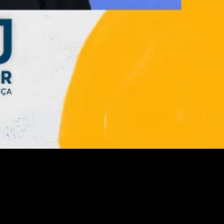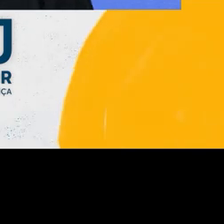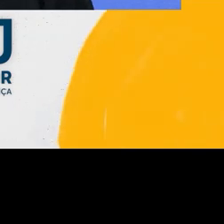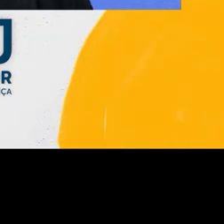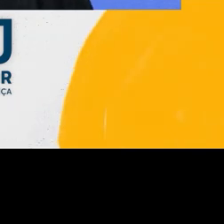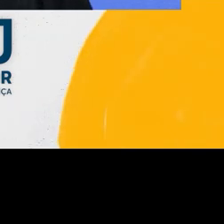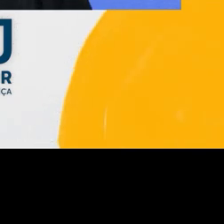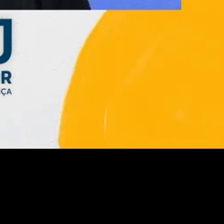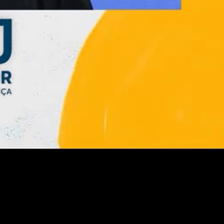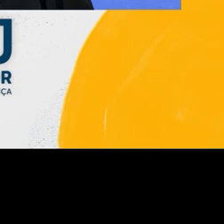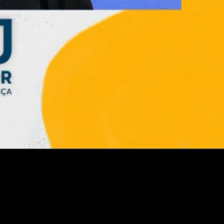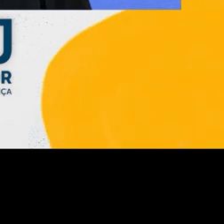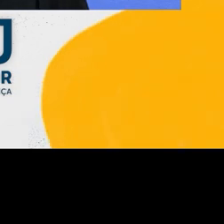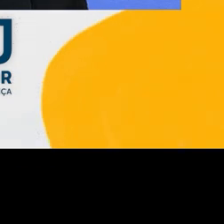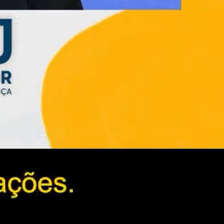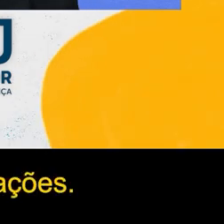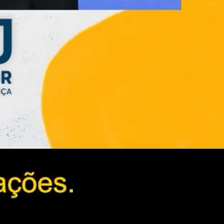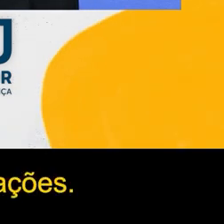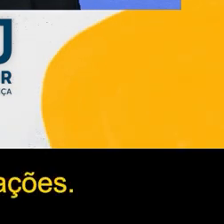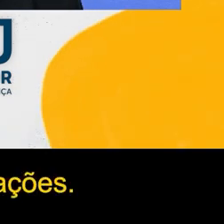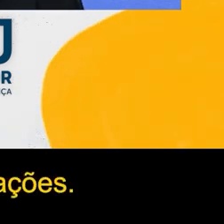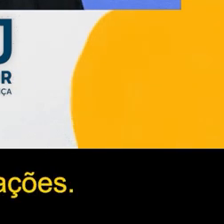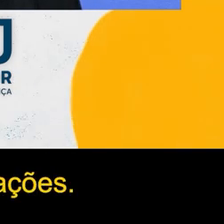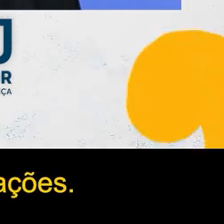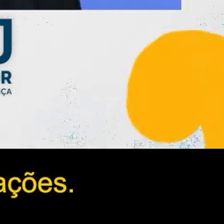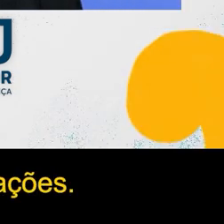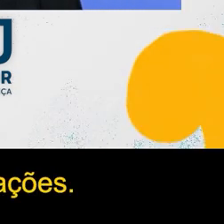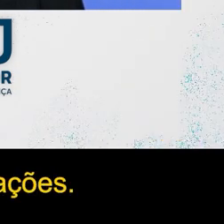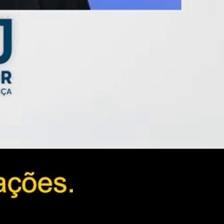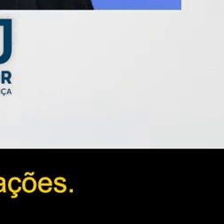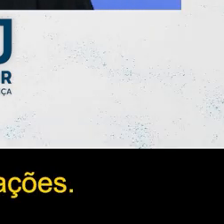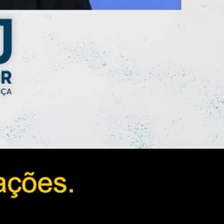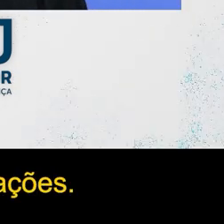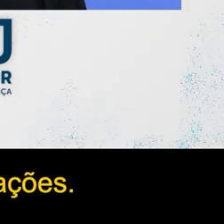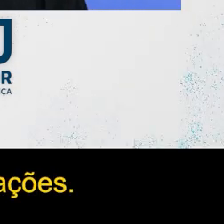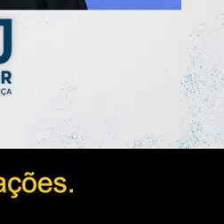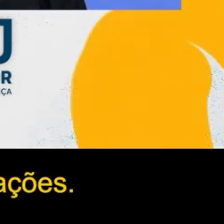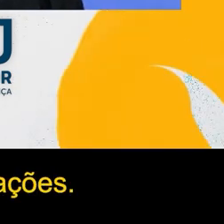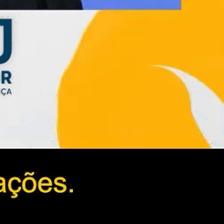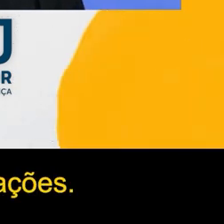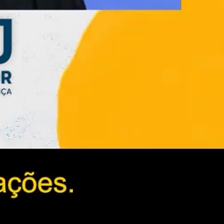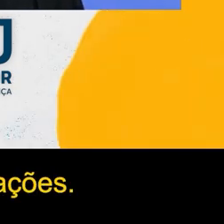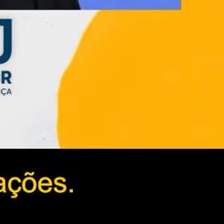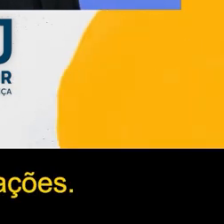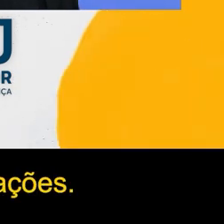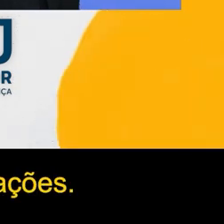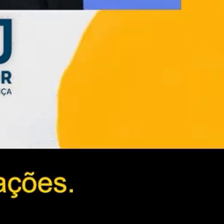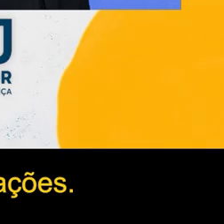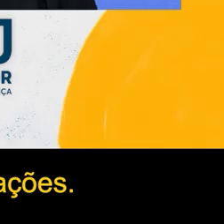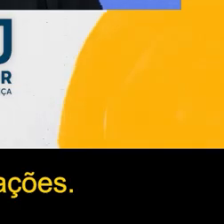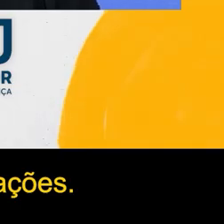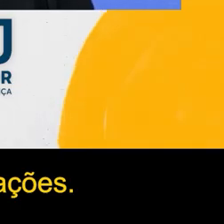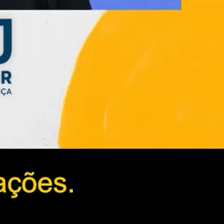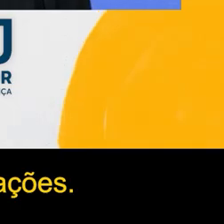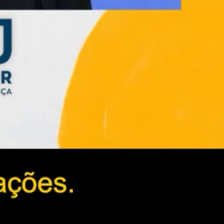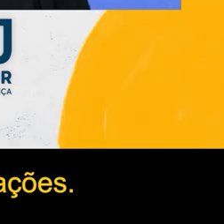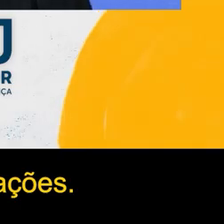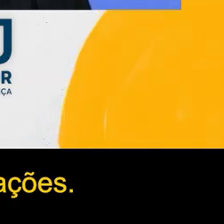Nesses 15 anos de projeto, foram muitas risadas, talentos reconhecidos e comemorações.